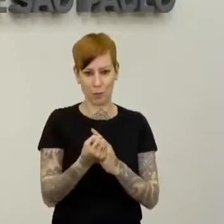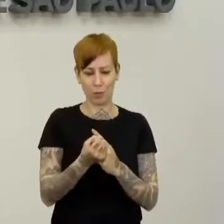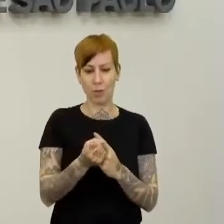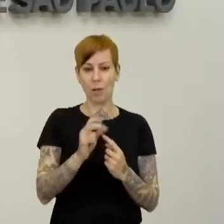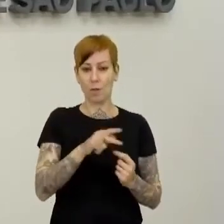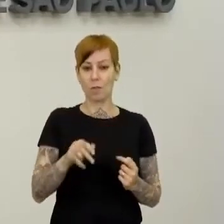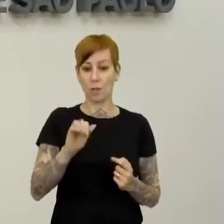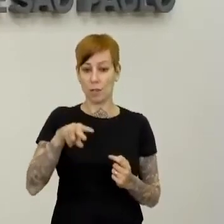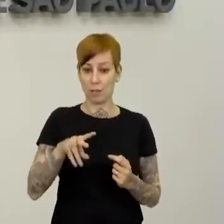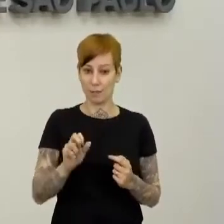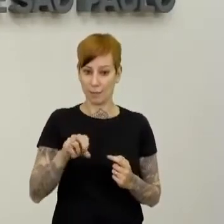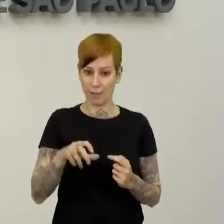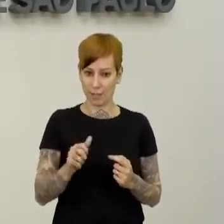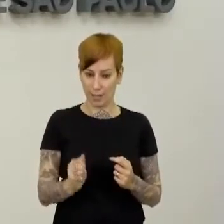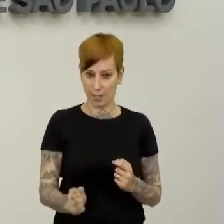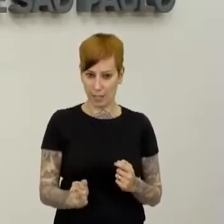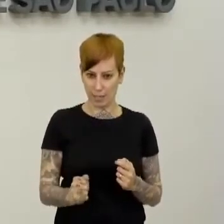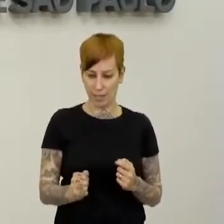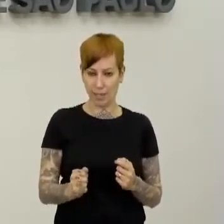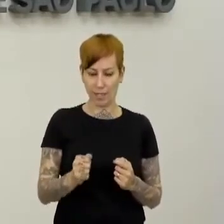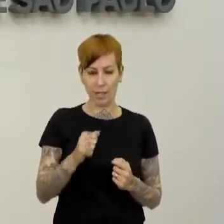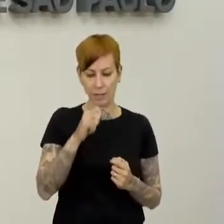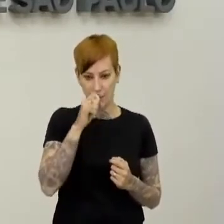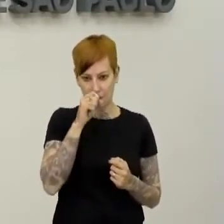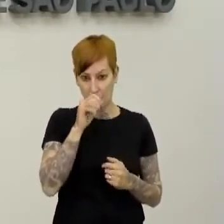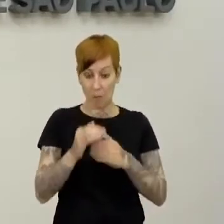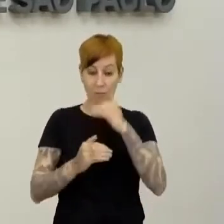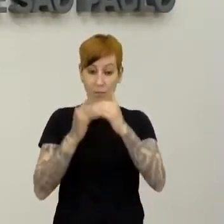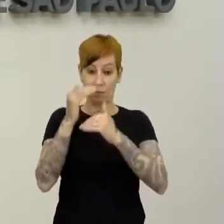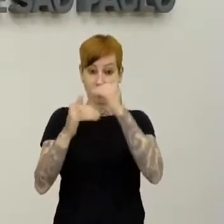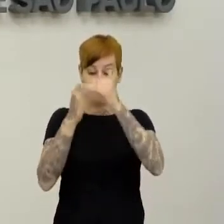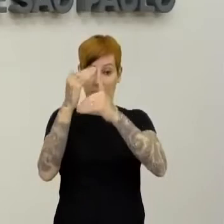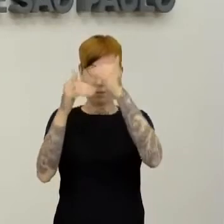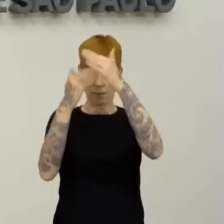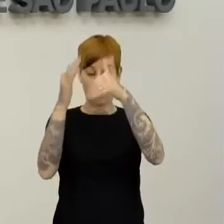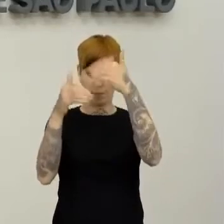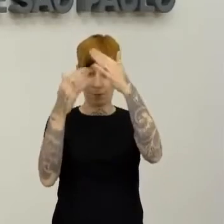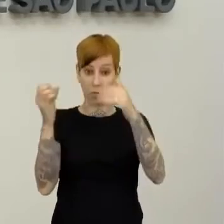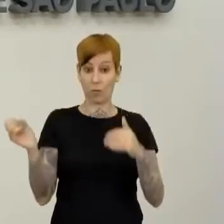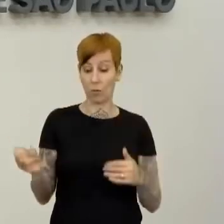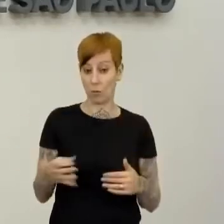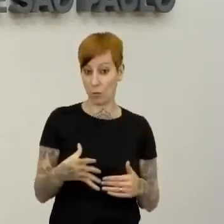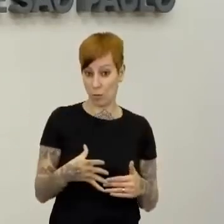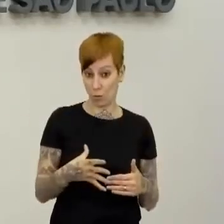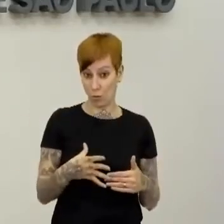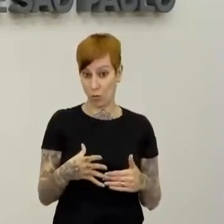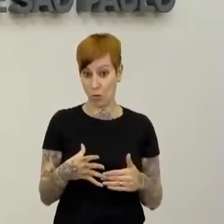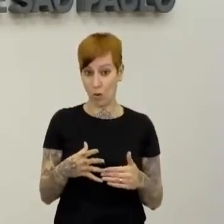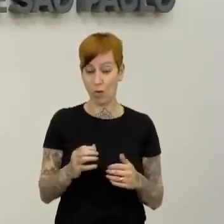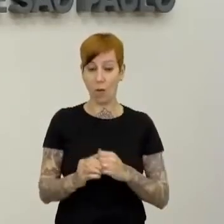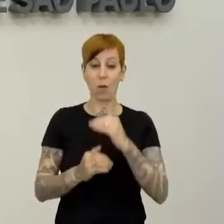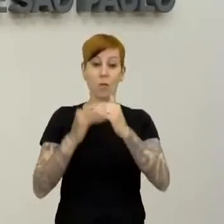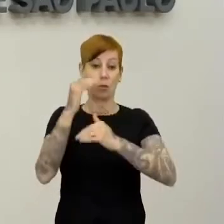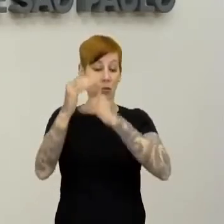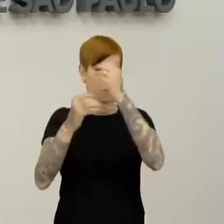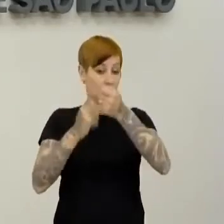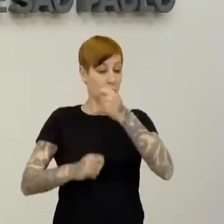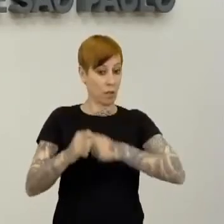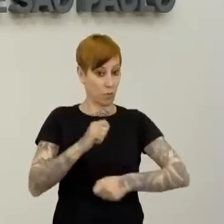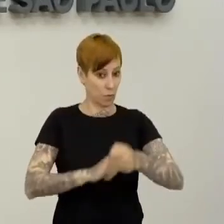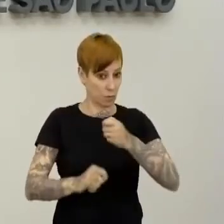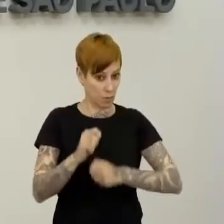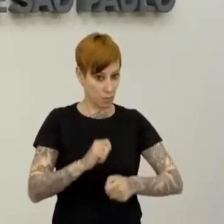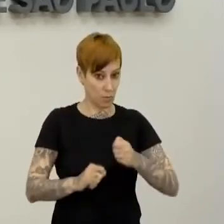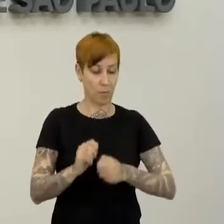conosco, a modernização do país, a Promárcia, desenvolvimento da economia, a